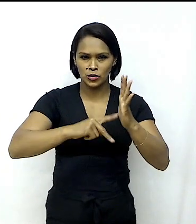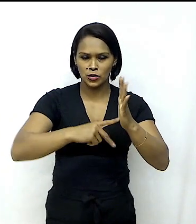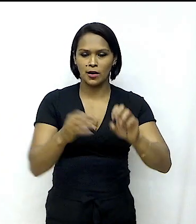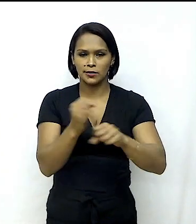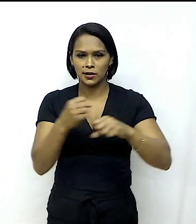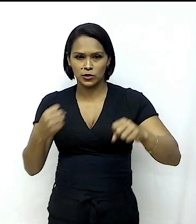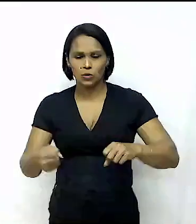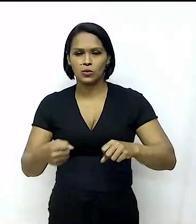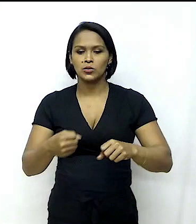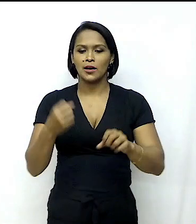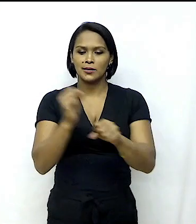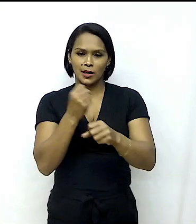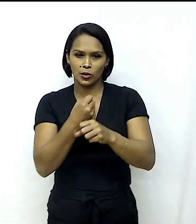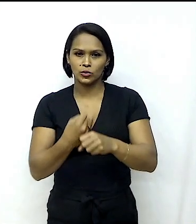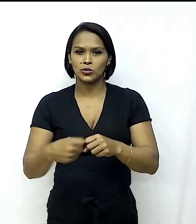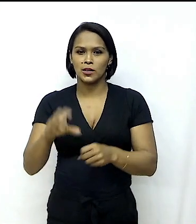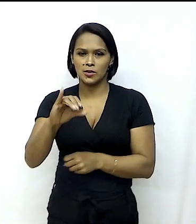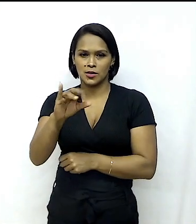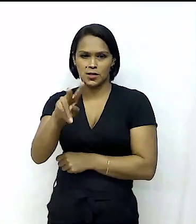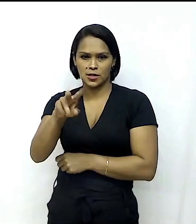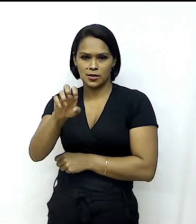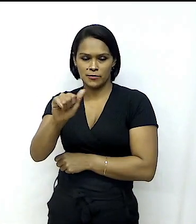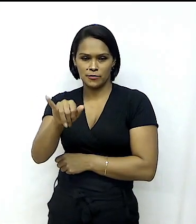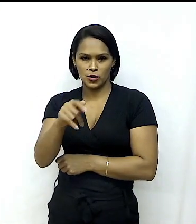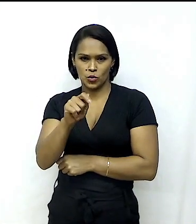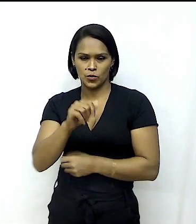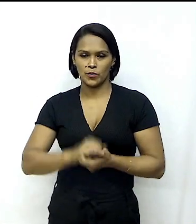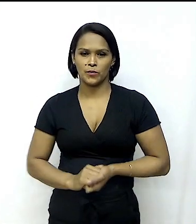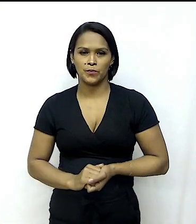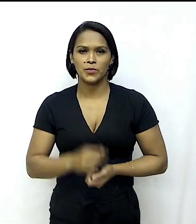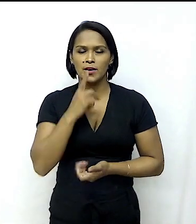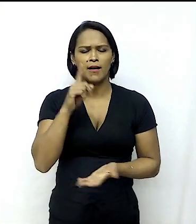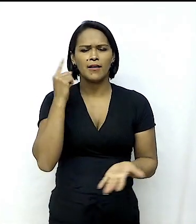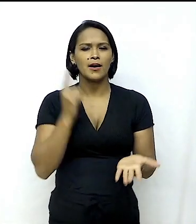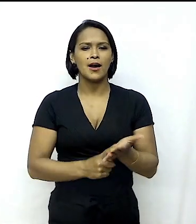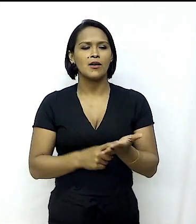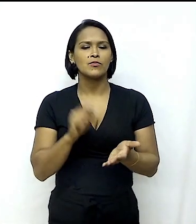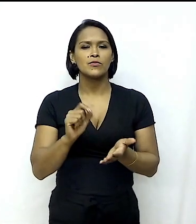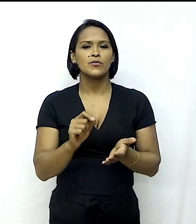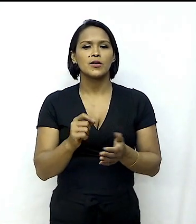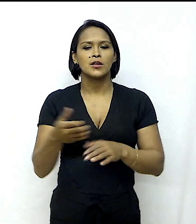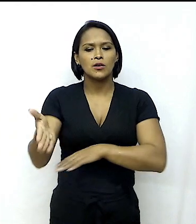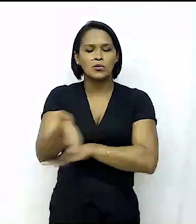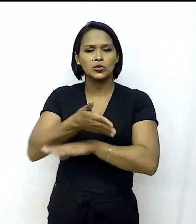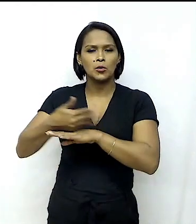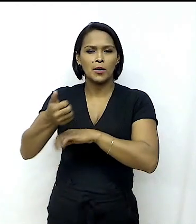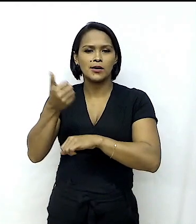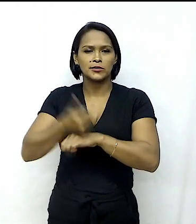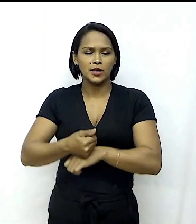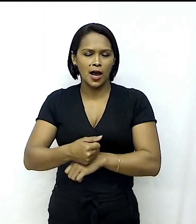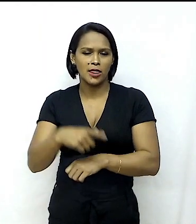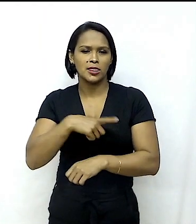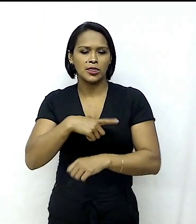da Construção Civil, Sinduscom. Ele afirma que o Ministério das Relações Exteriores tem se